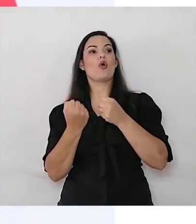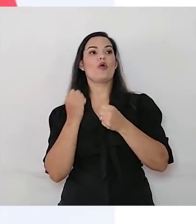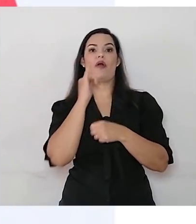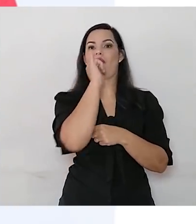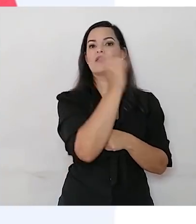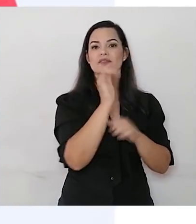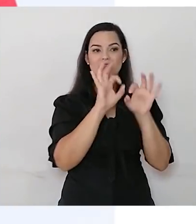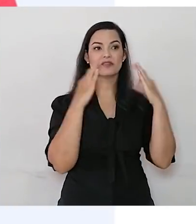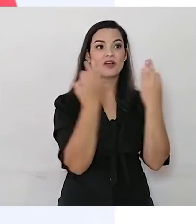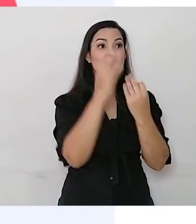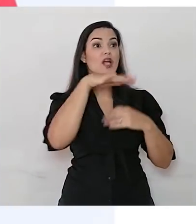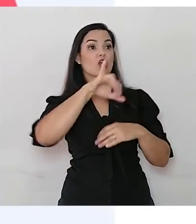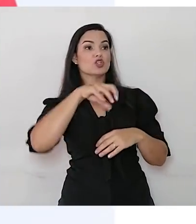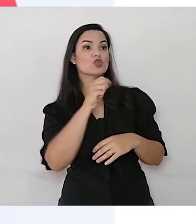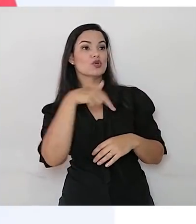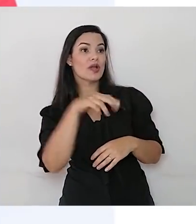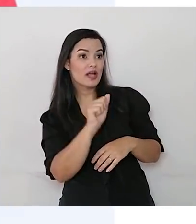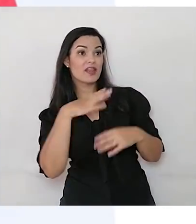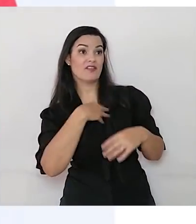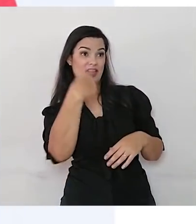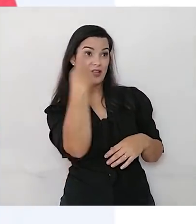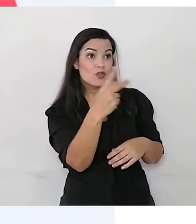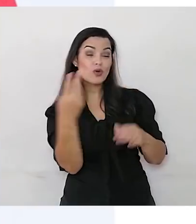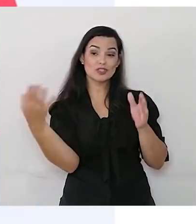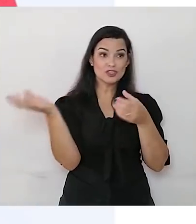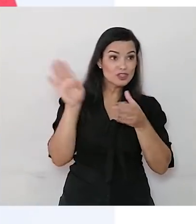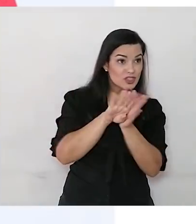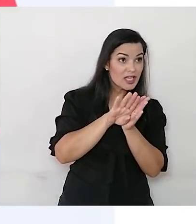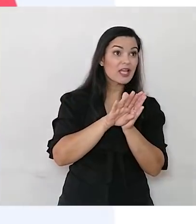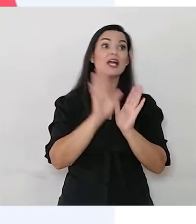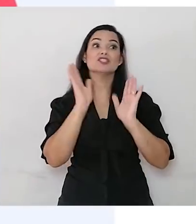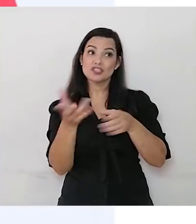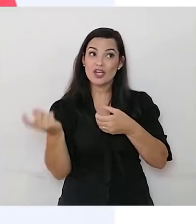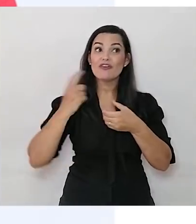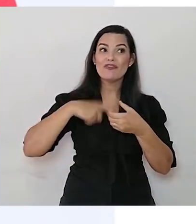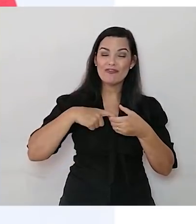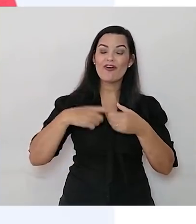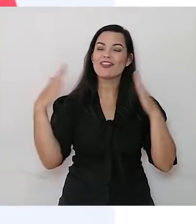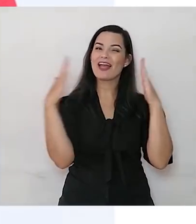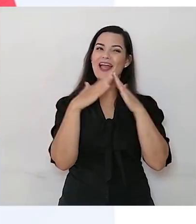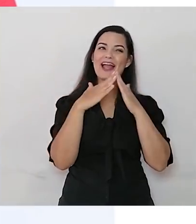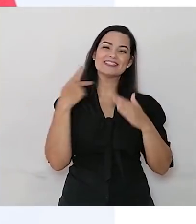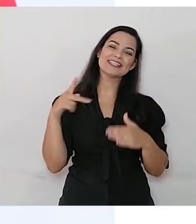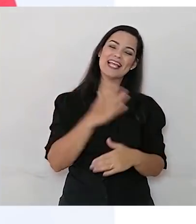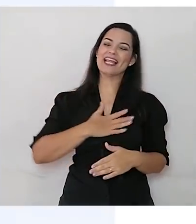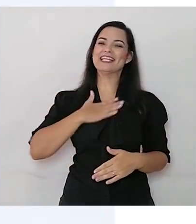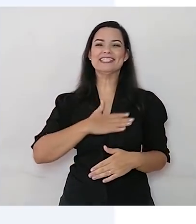Prepare uma grande festa que vamos comemorar. Tininha já está de volta para o seu querido lar.